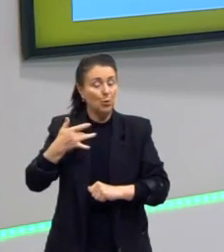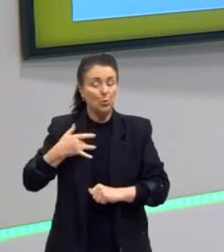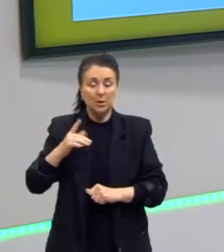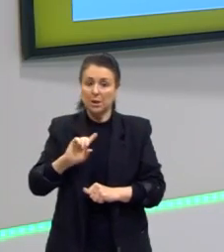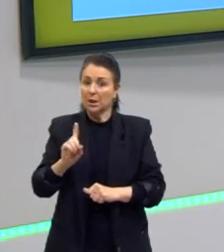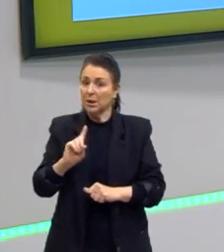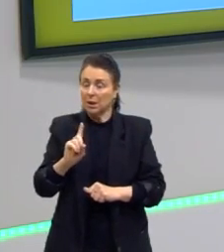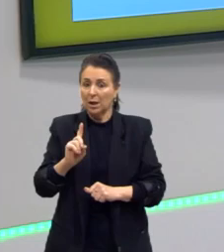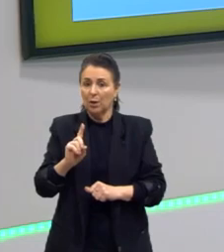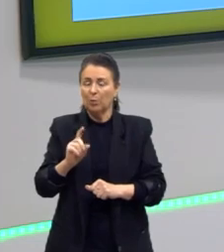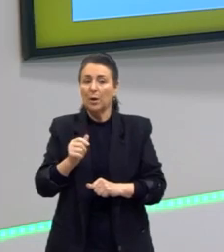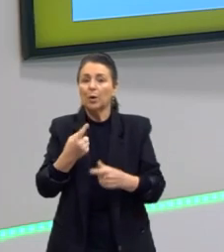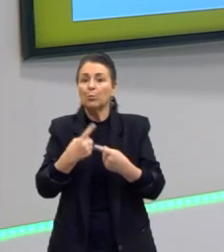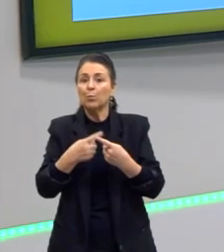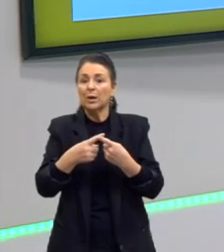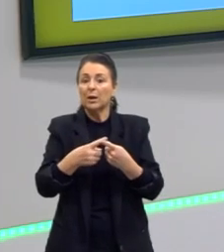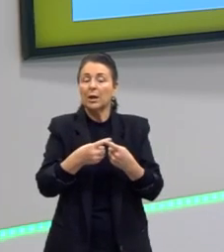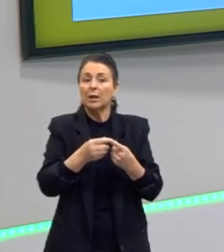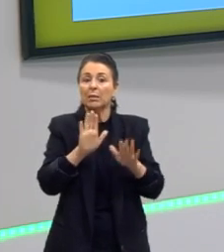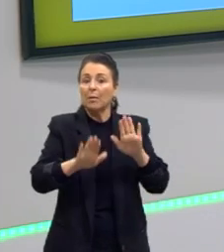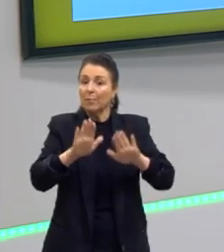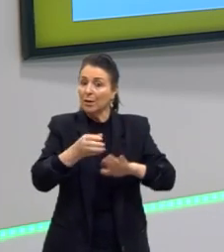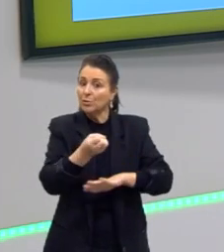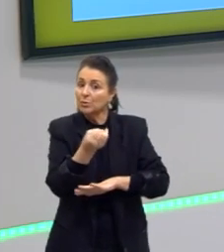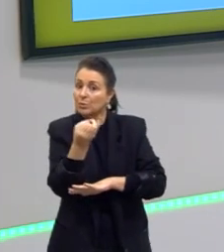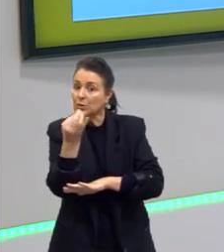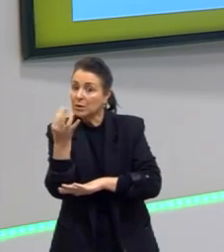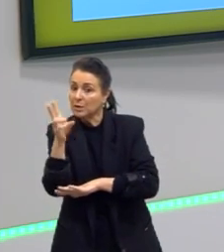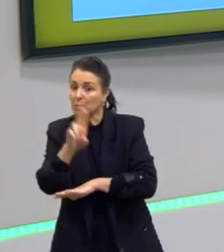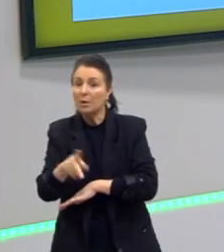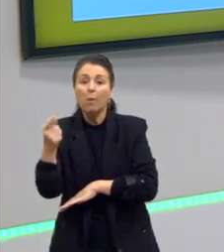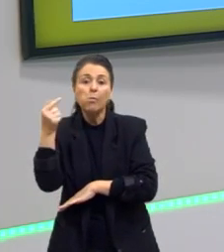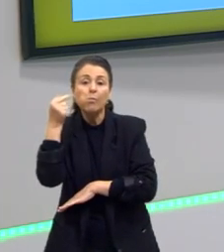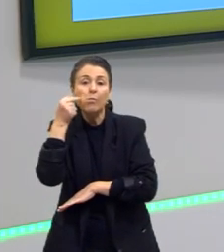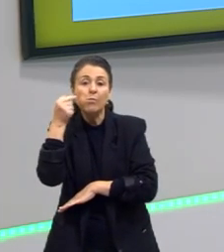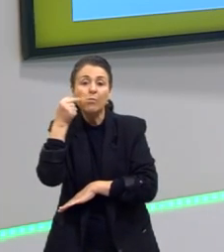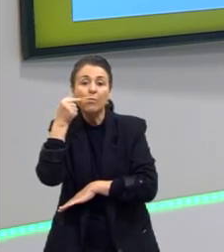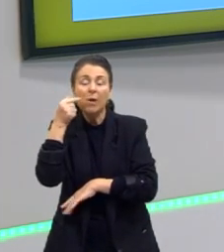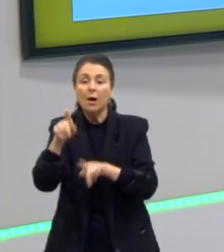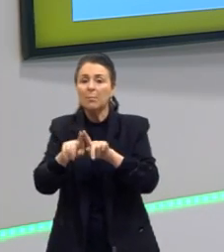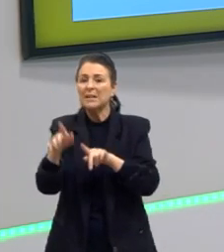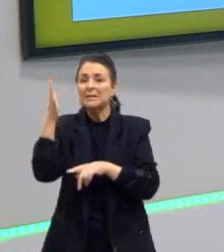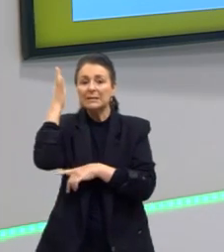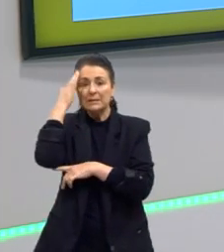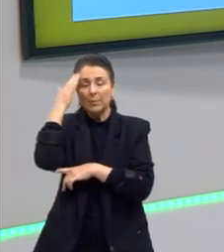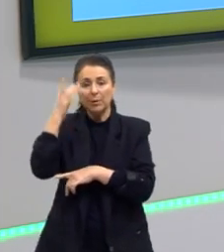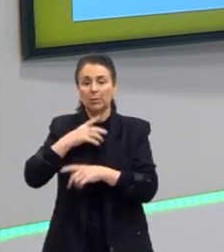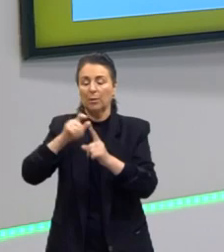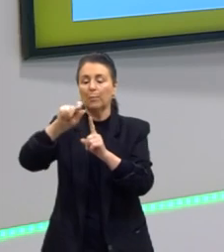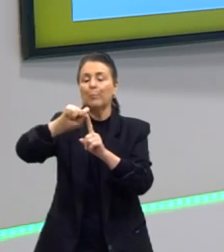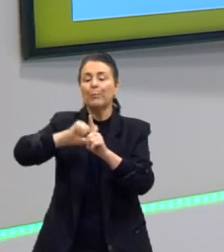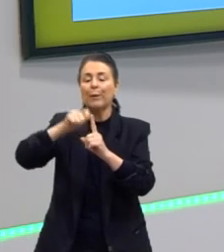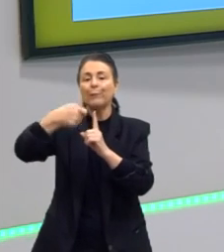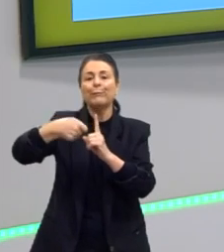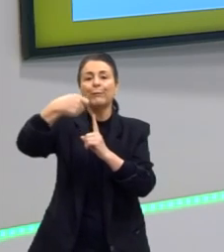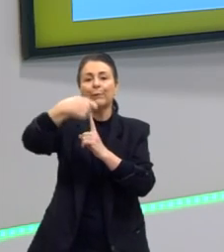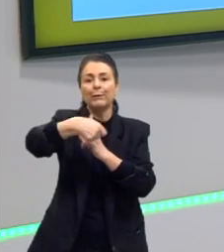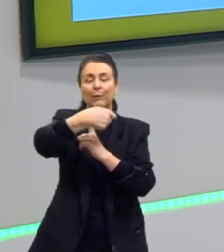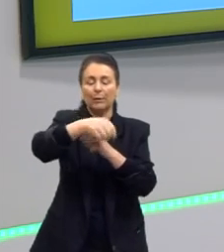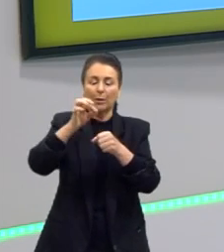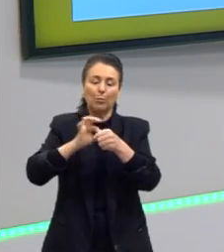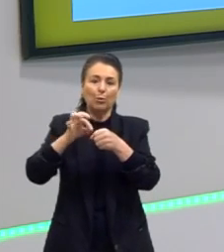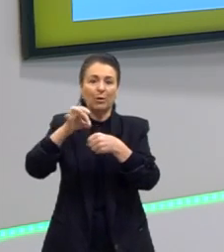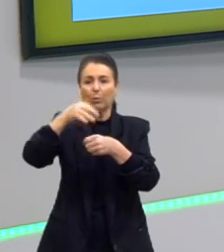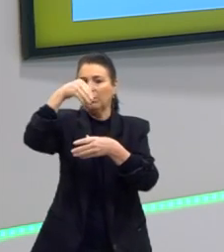quantidades que são utilizadas nas balas, mas a gente sabe que não tem banana, nem morango naquelas